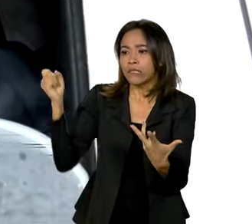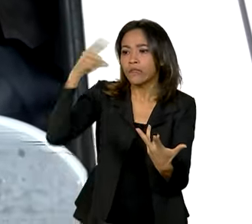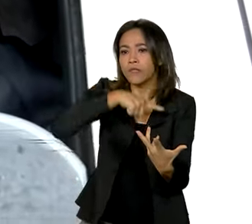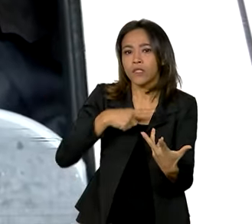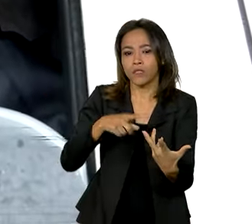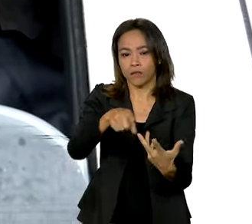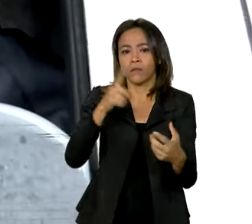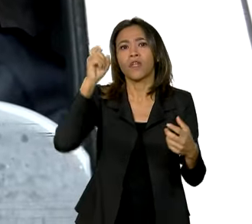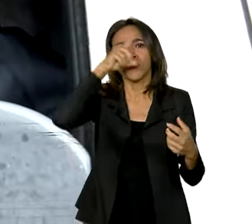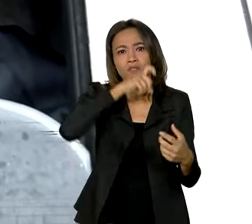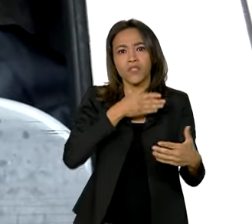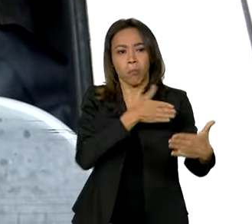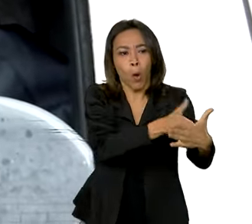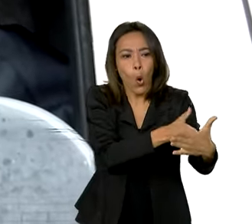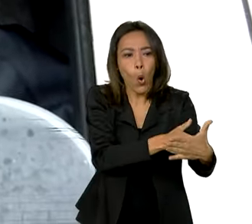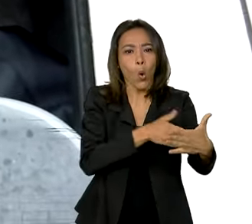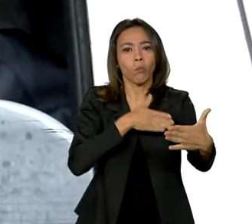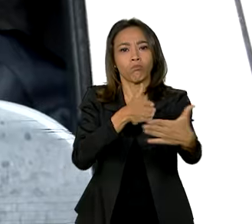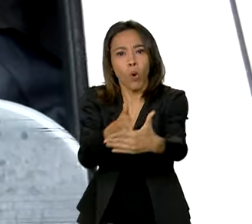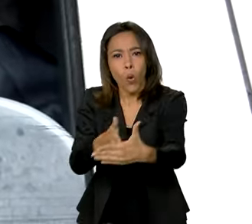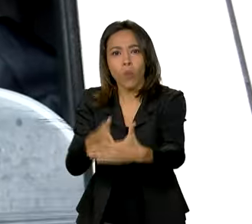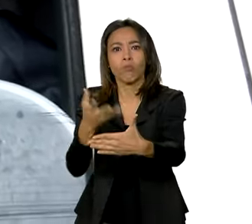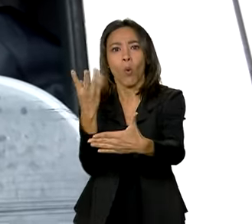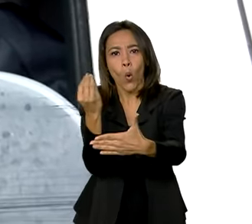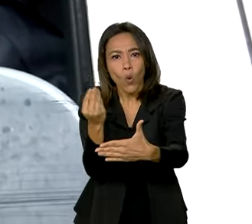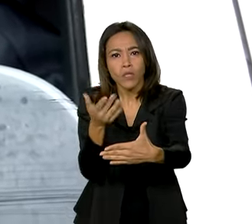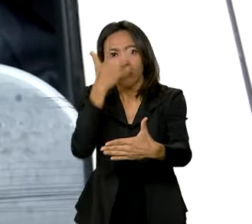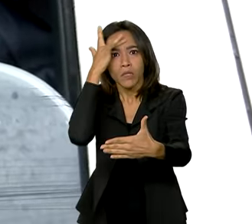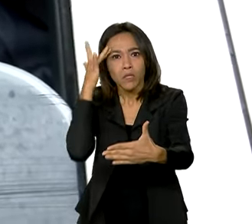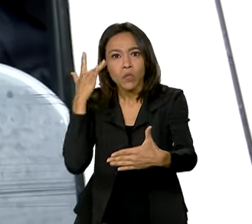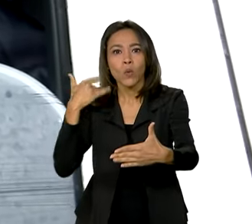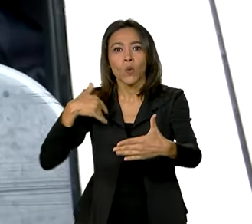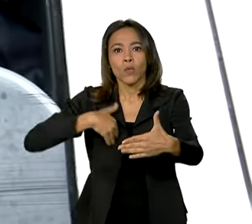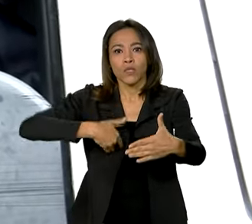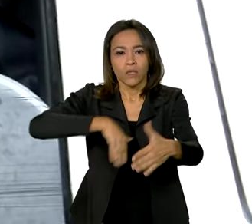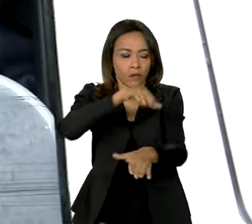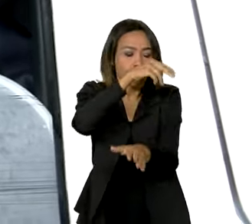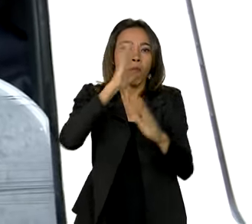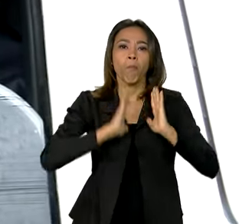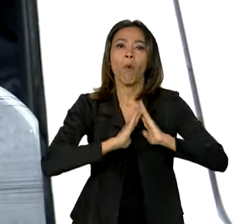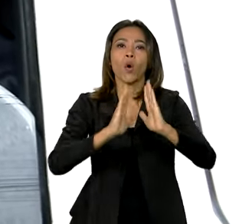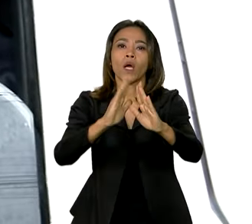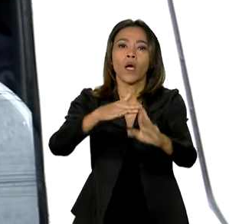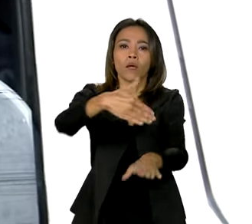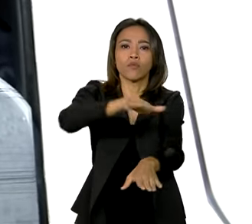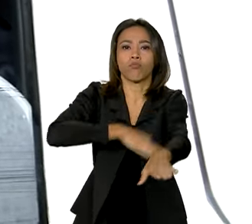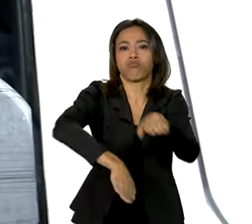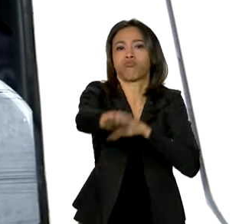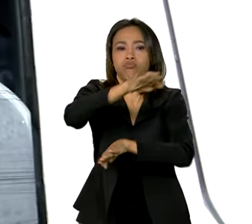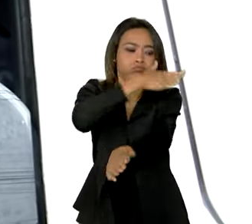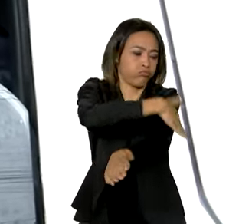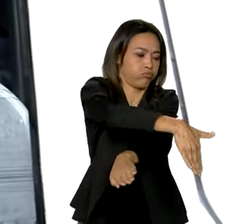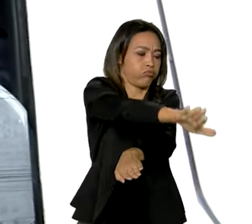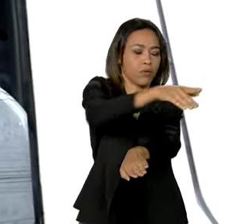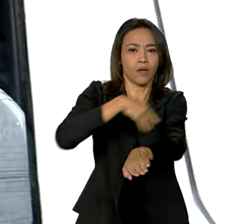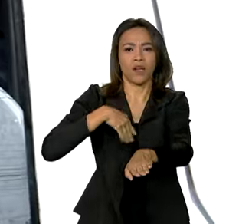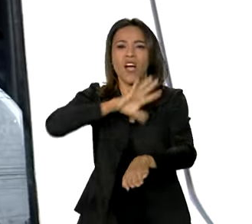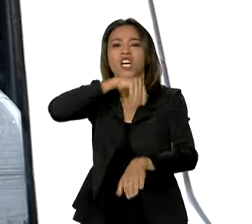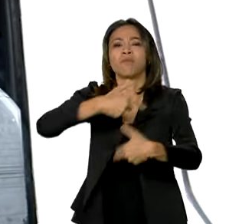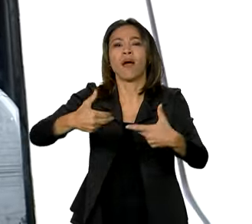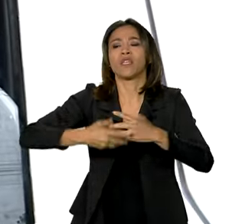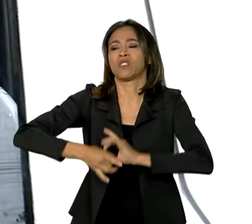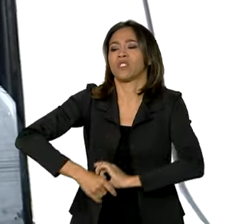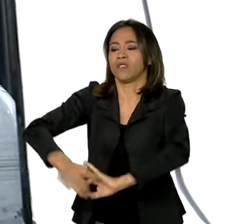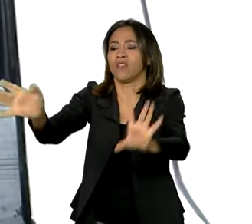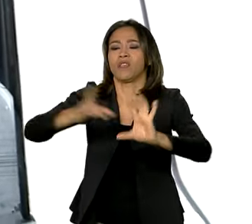complicado, muito trecho bloqueado, muitas pessoas na pista, morando na beira da pista, em barracas, animais soltos, muito